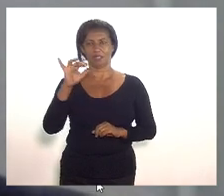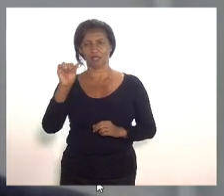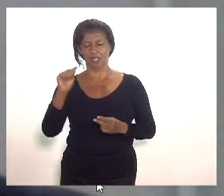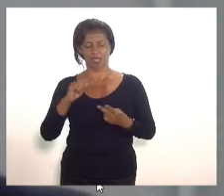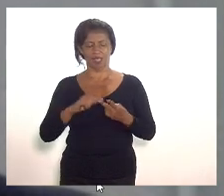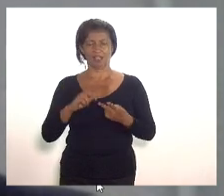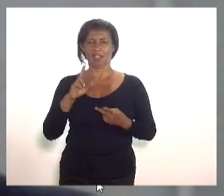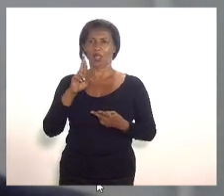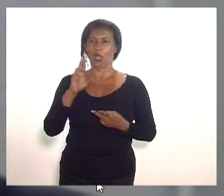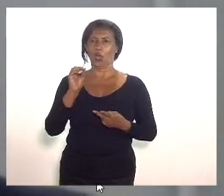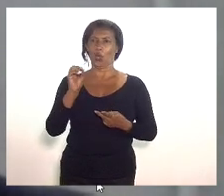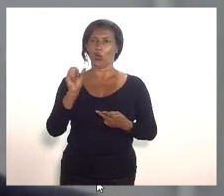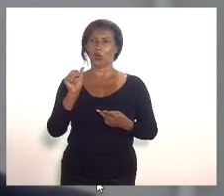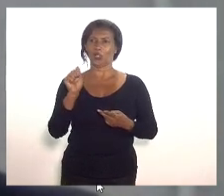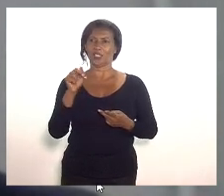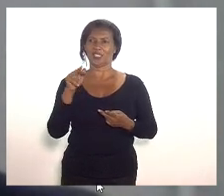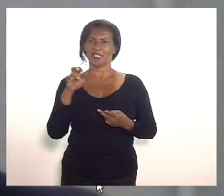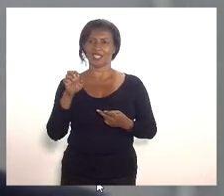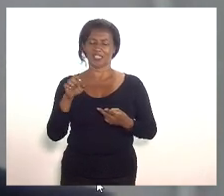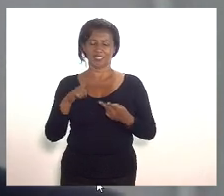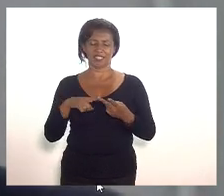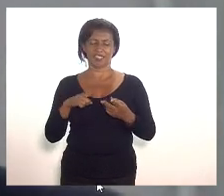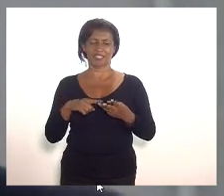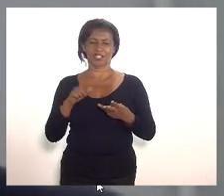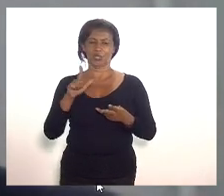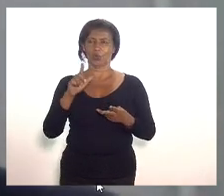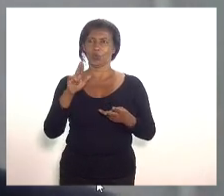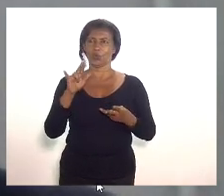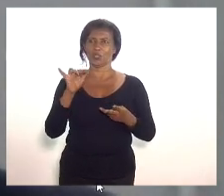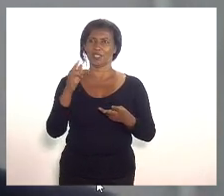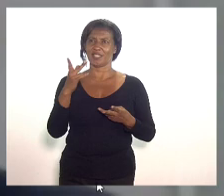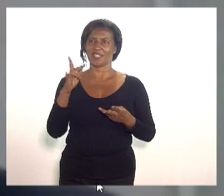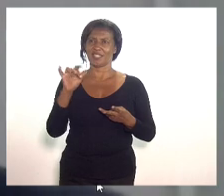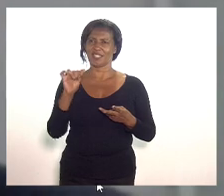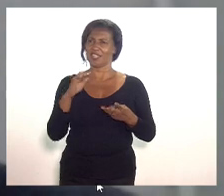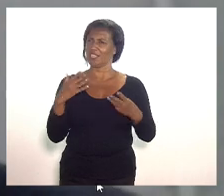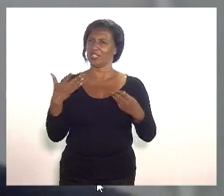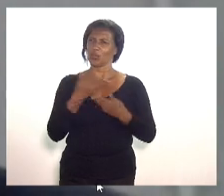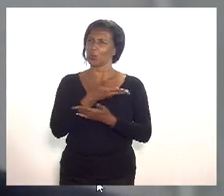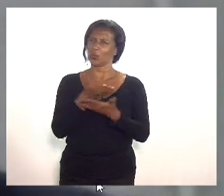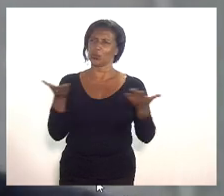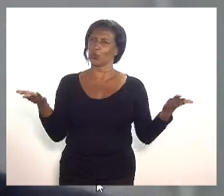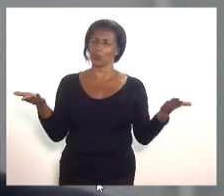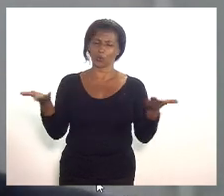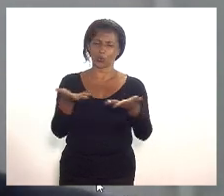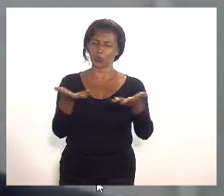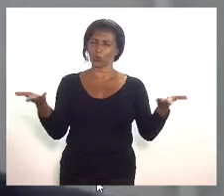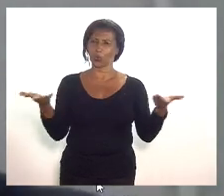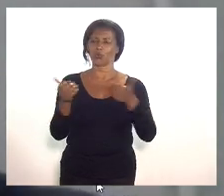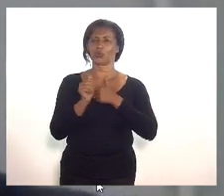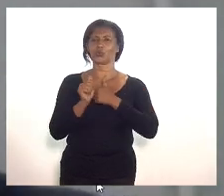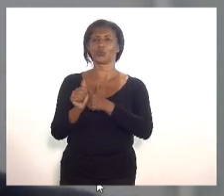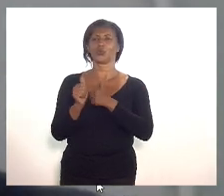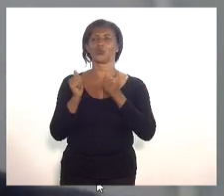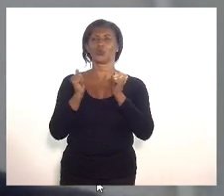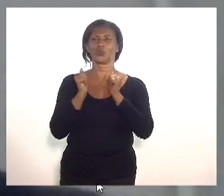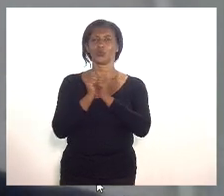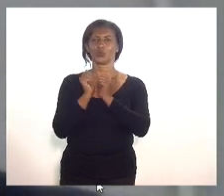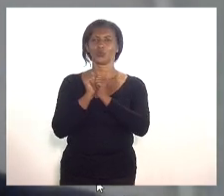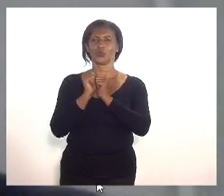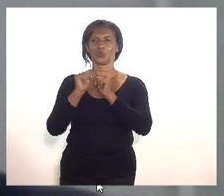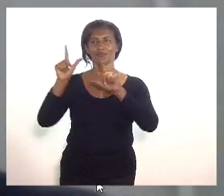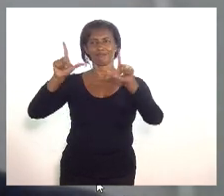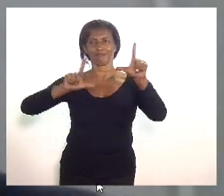Félix Lucinha e o Flávio e a todos que estão Valdeck a todos que estão nos acompanhando também pela TV